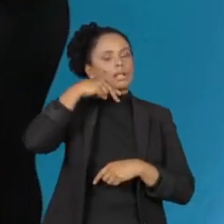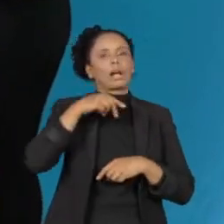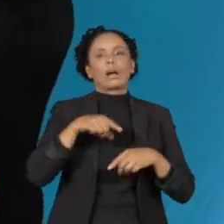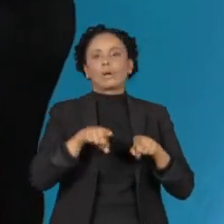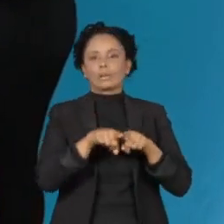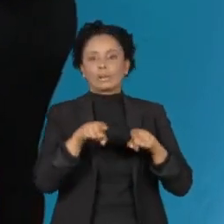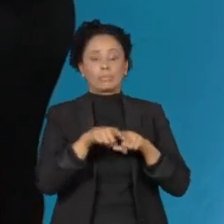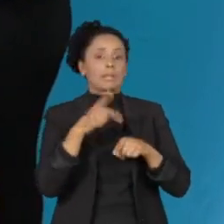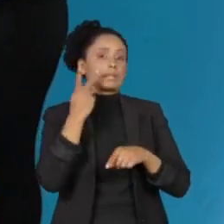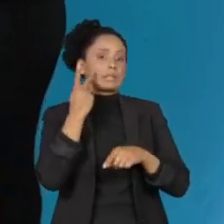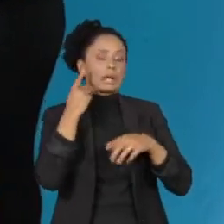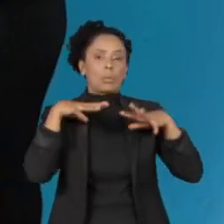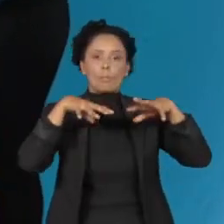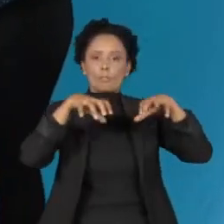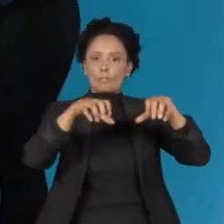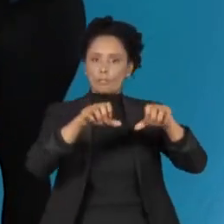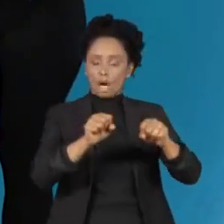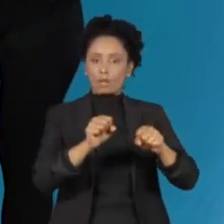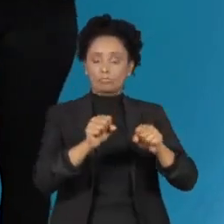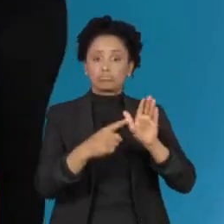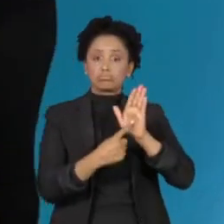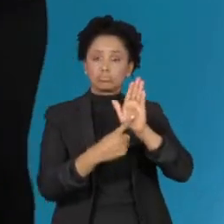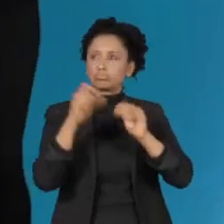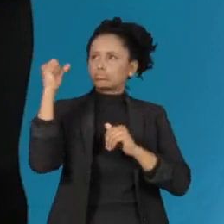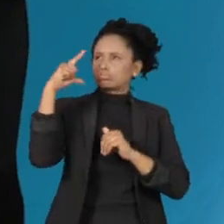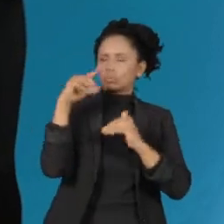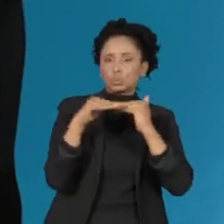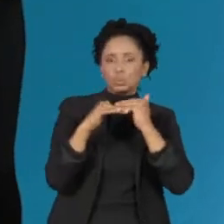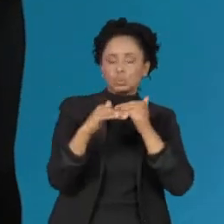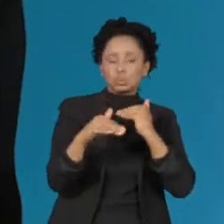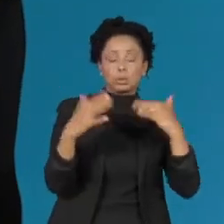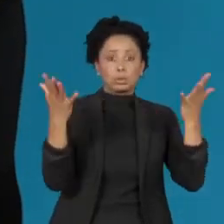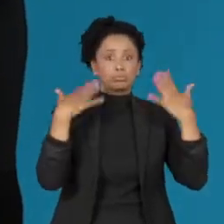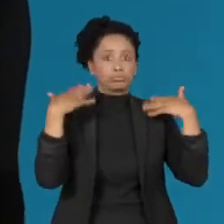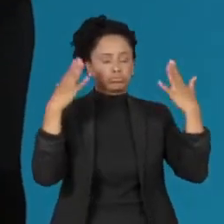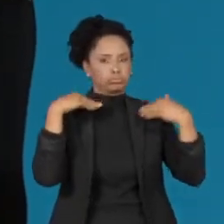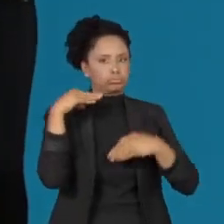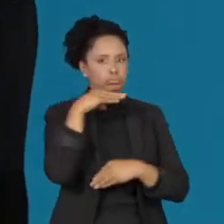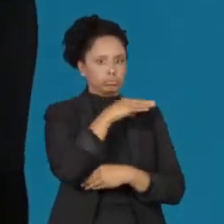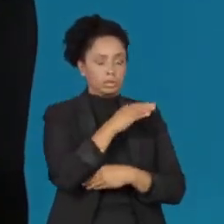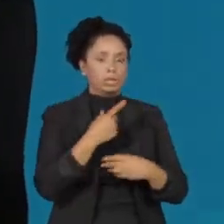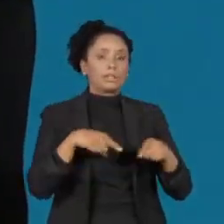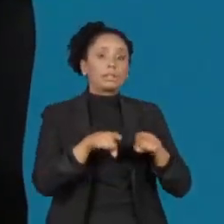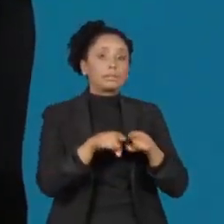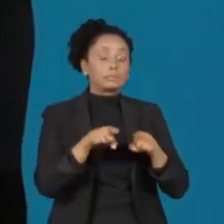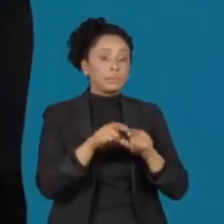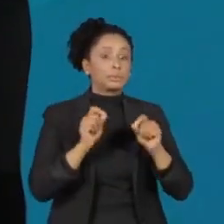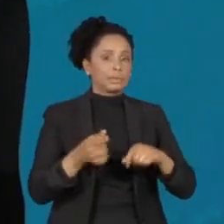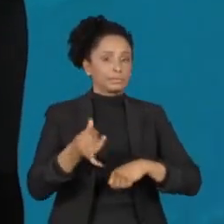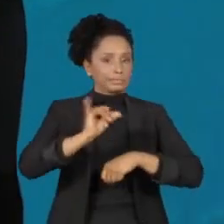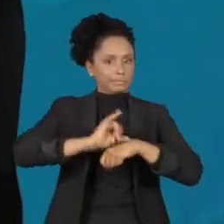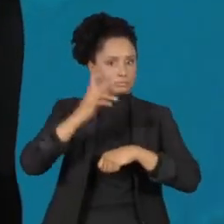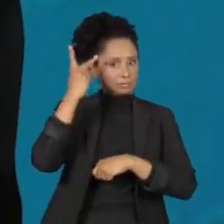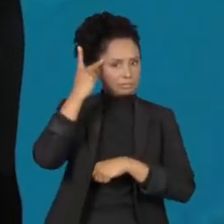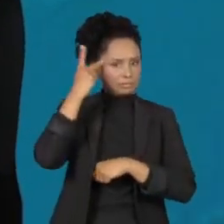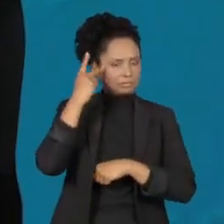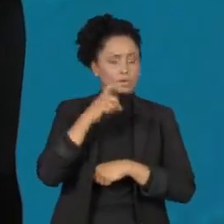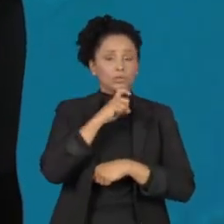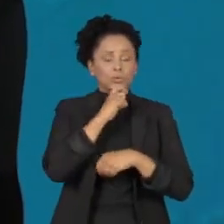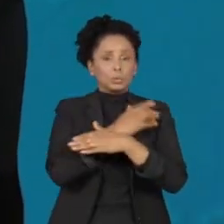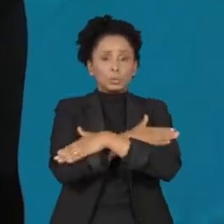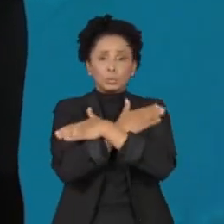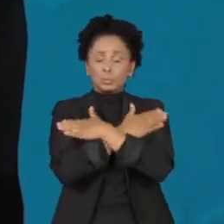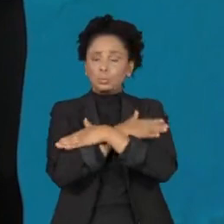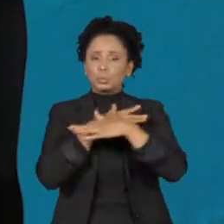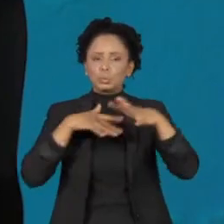do Ceará. E nestas regiões, o calor ainda continua sendo destaque. Por outro lado, no estado de São Paulo, o ar frio ainda